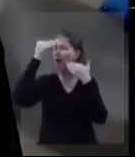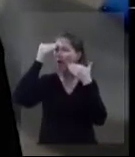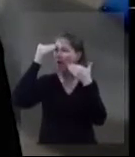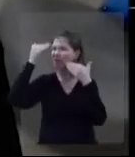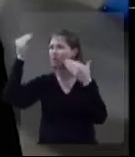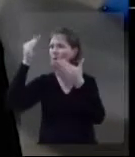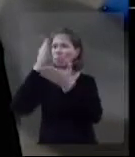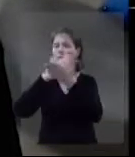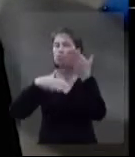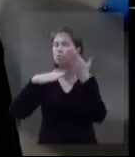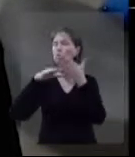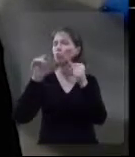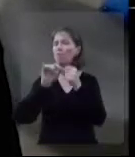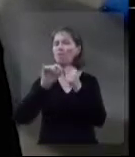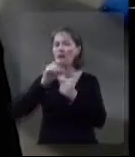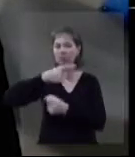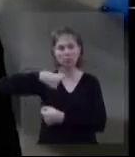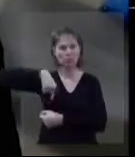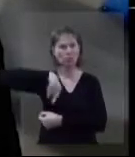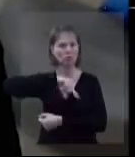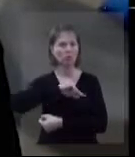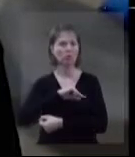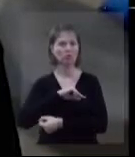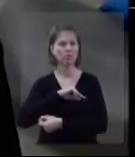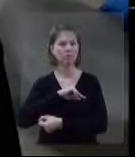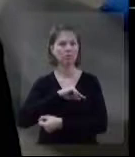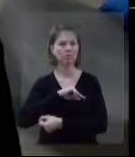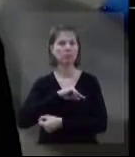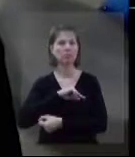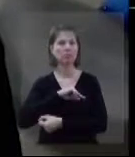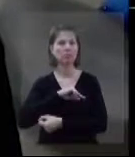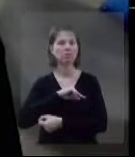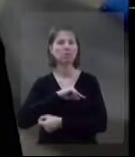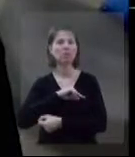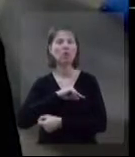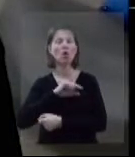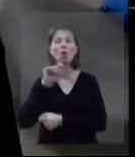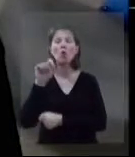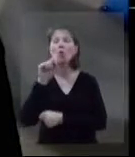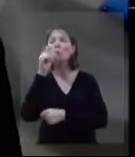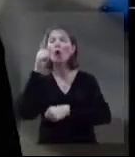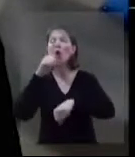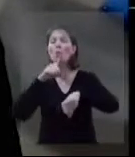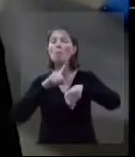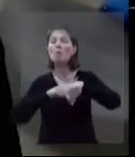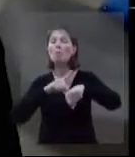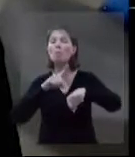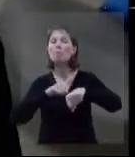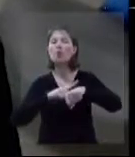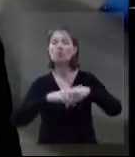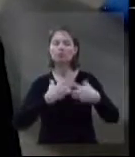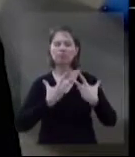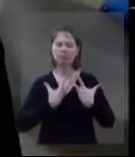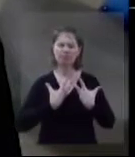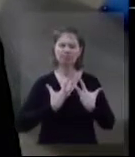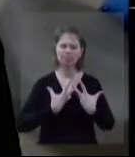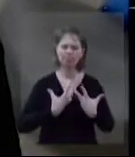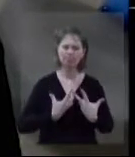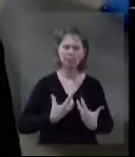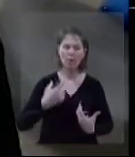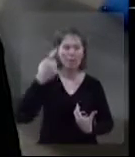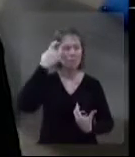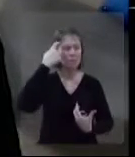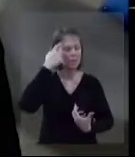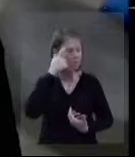Agradecemos a Ele por tudo que fez e faz por nós? Em quantos momentos de nossa vida quase sucumbimos e